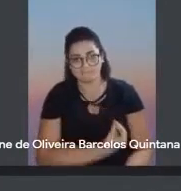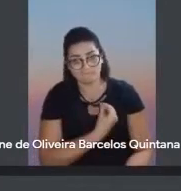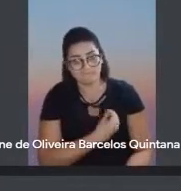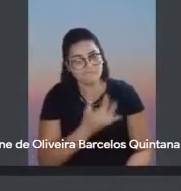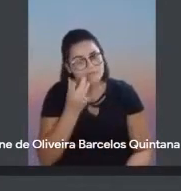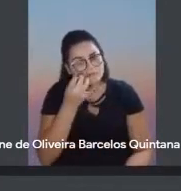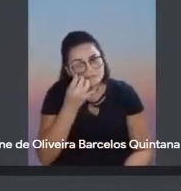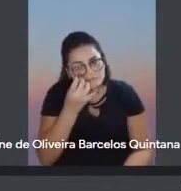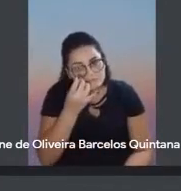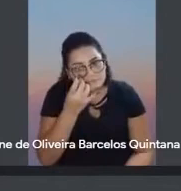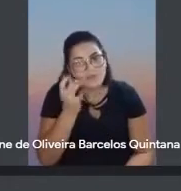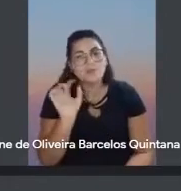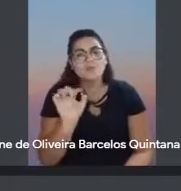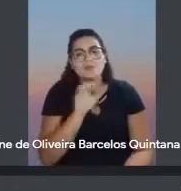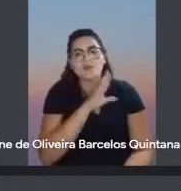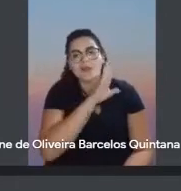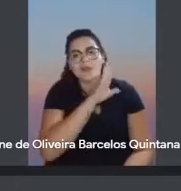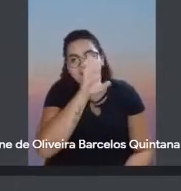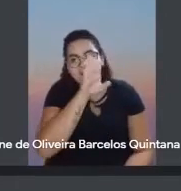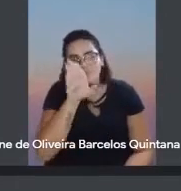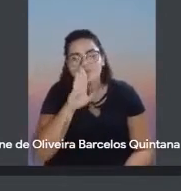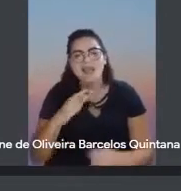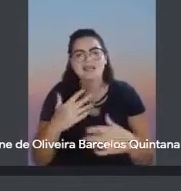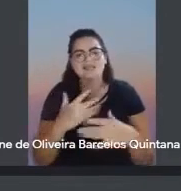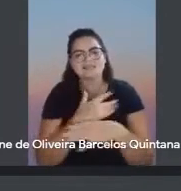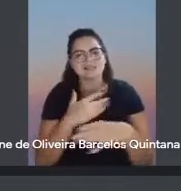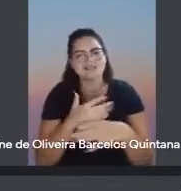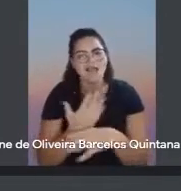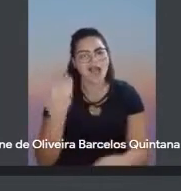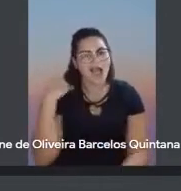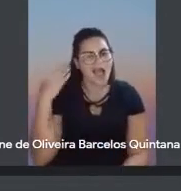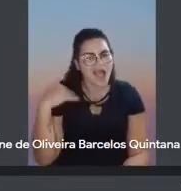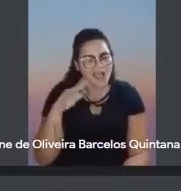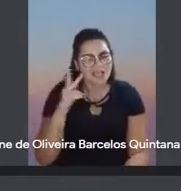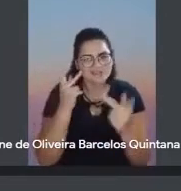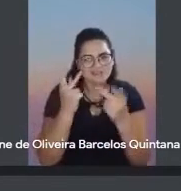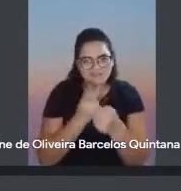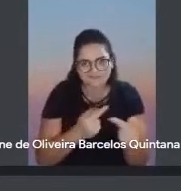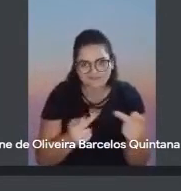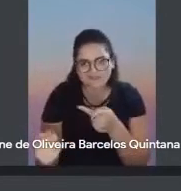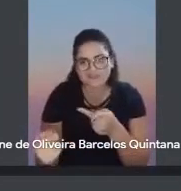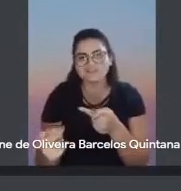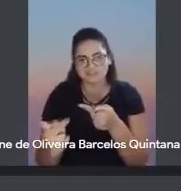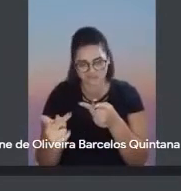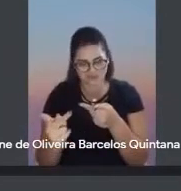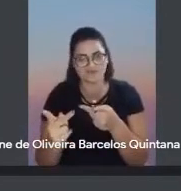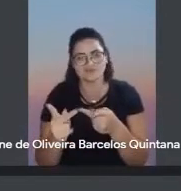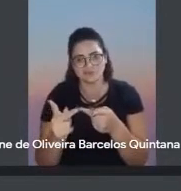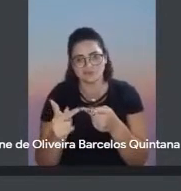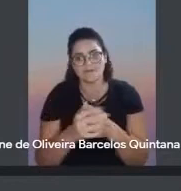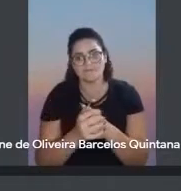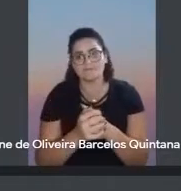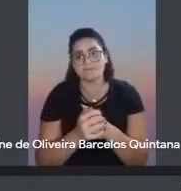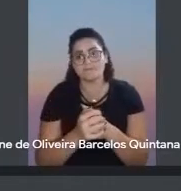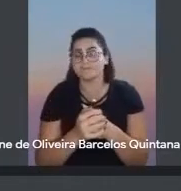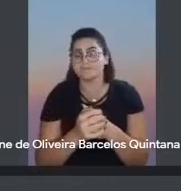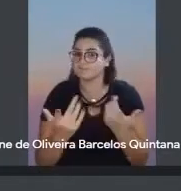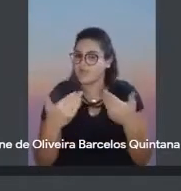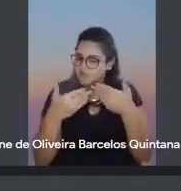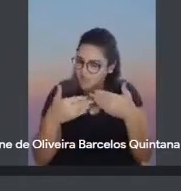nas cidades onde nós passamos anteriormente, onde nós abriamos os eventos